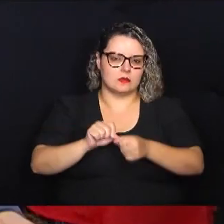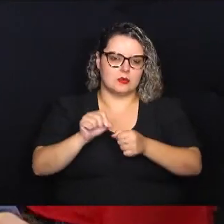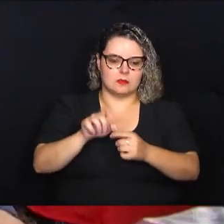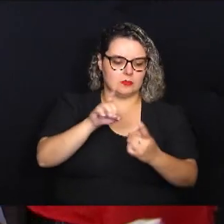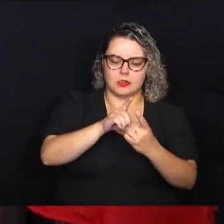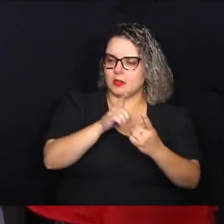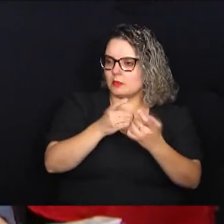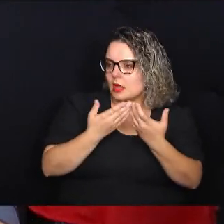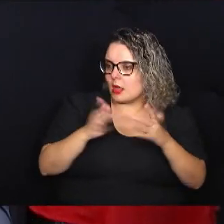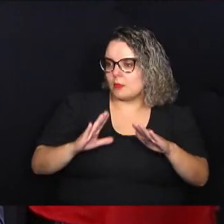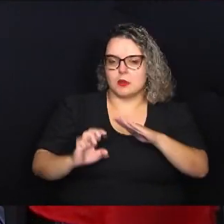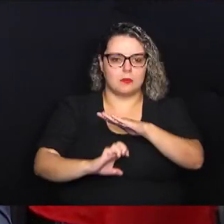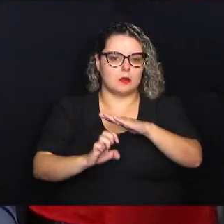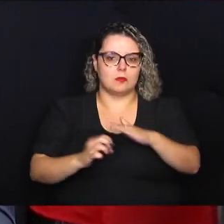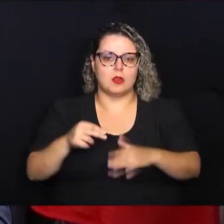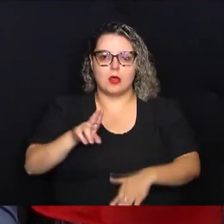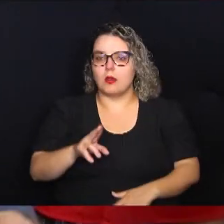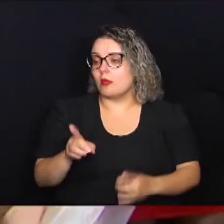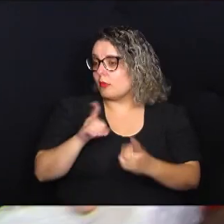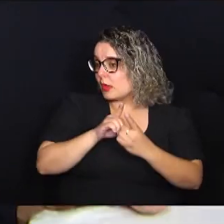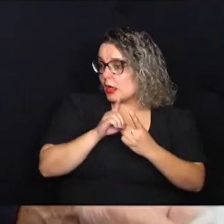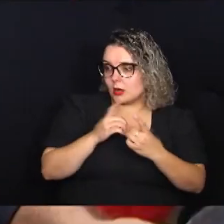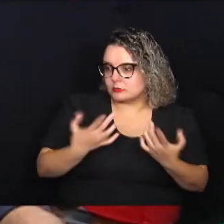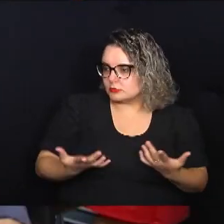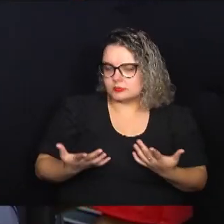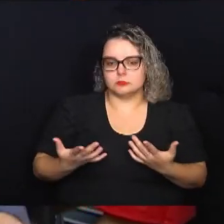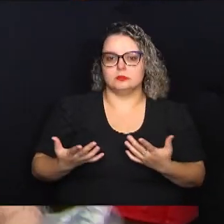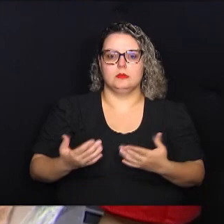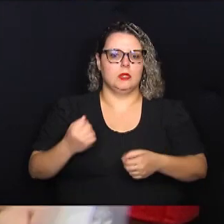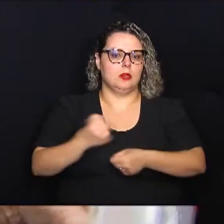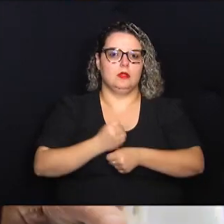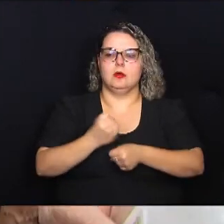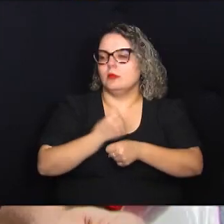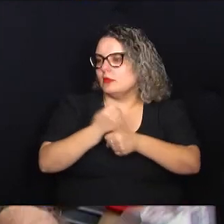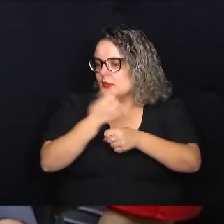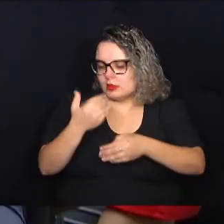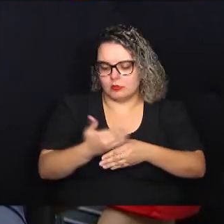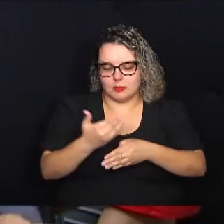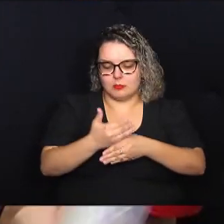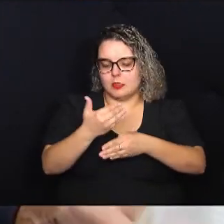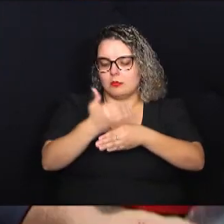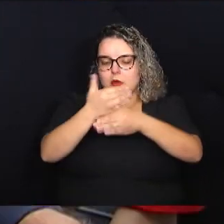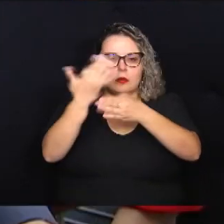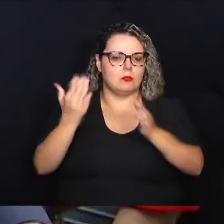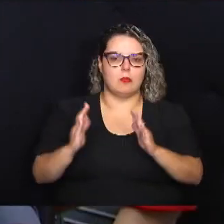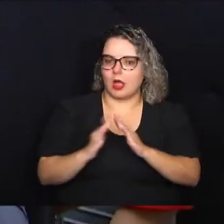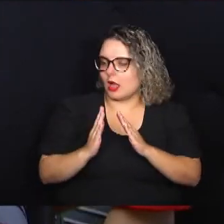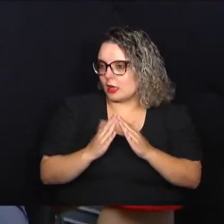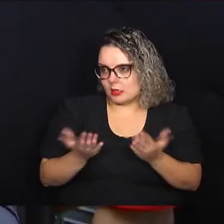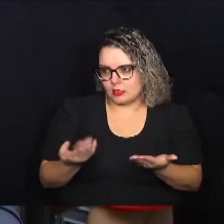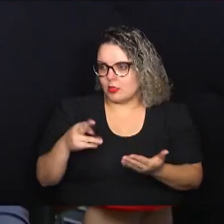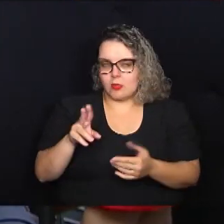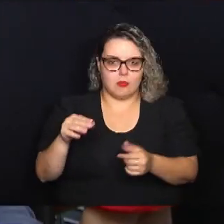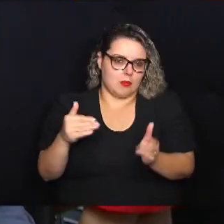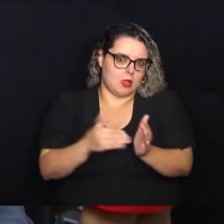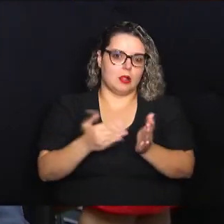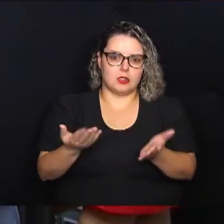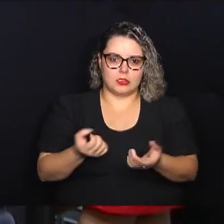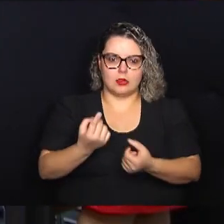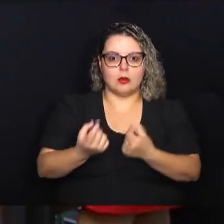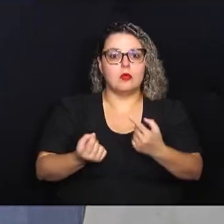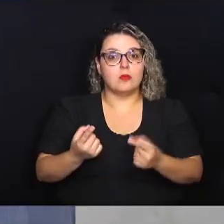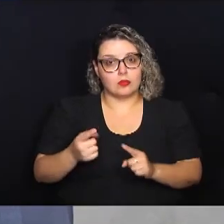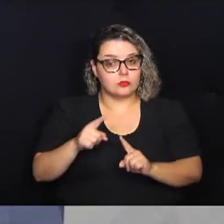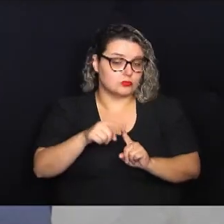abrir um negócio, seja uma consulta para construir uma casa ou até algum tipo de